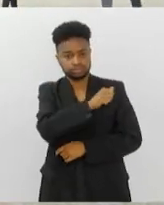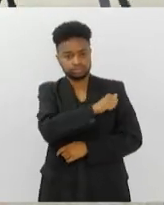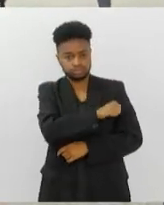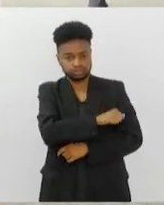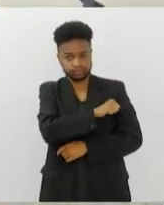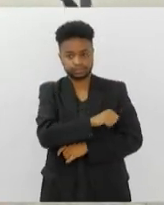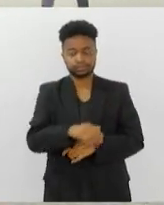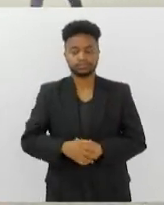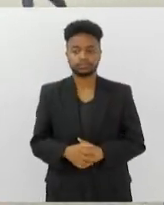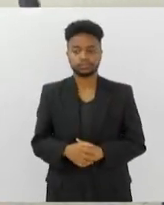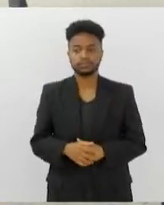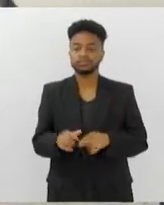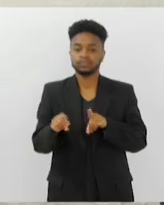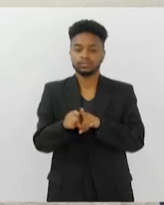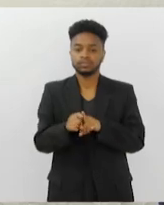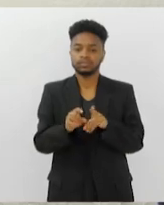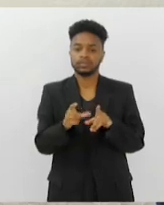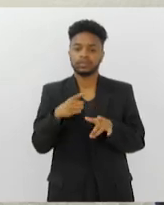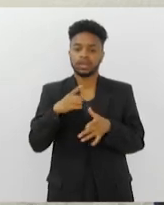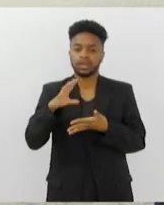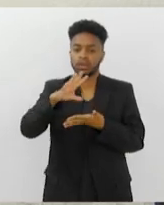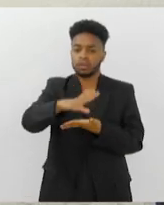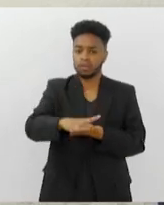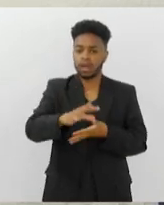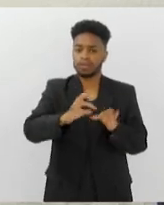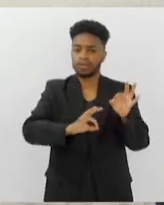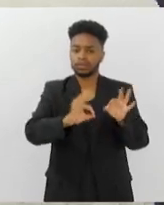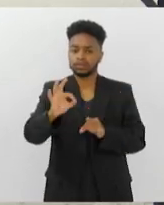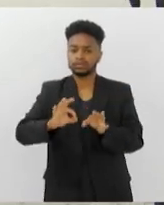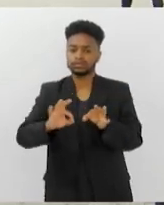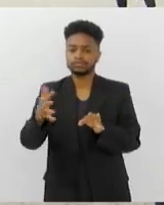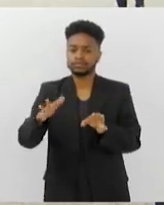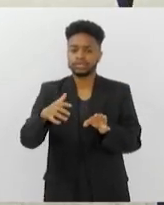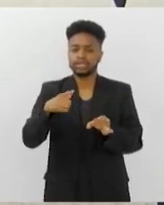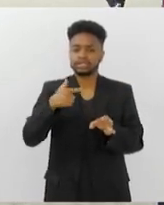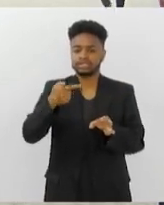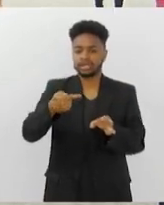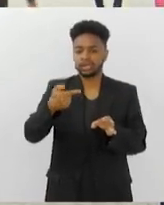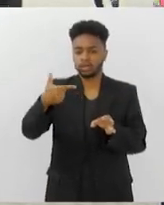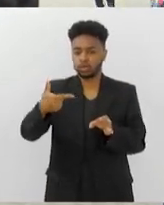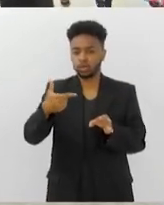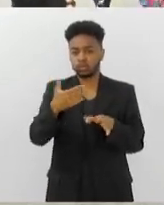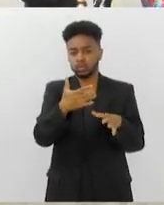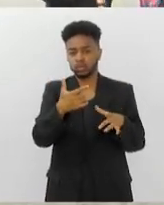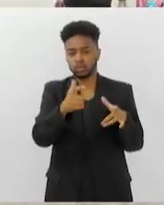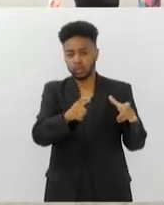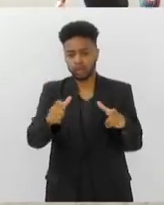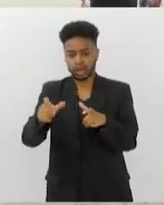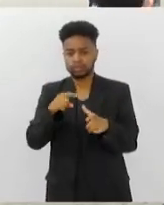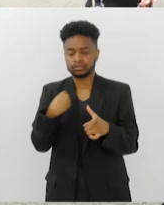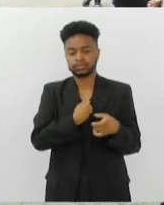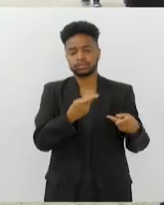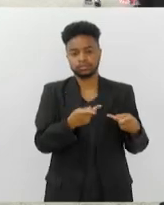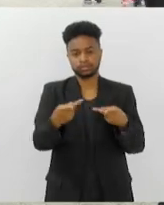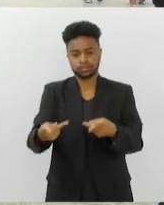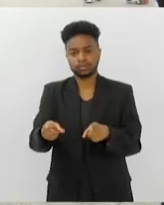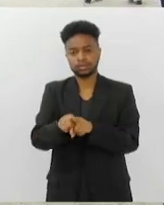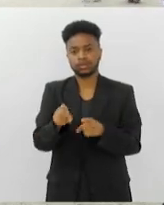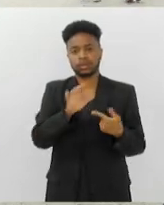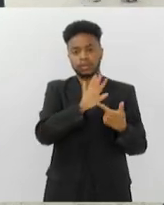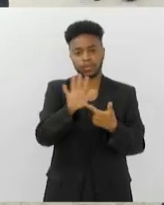E fiz um mapeamento e tem até 72 pontos que podemos visitar e apresentar para os